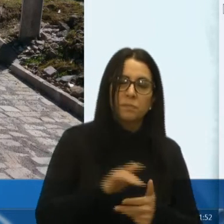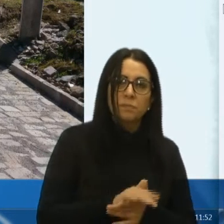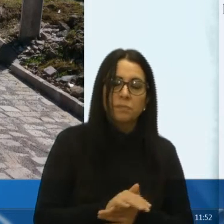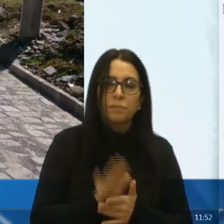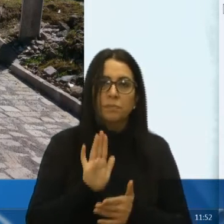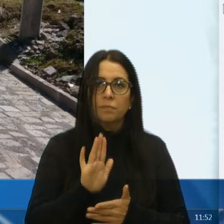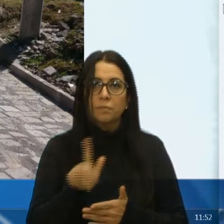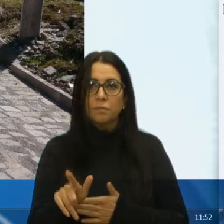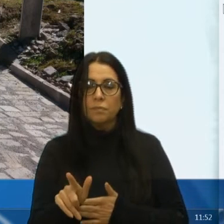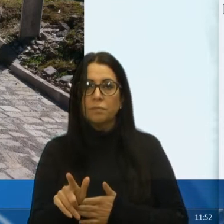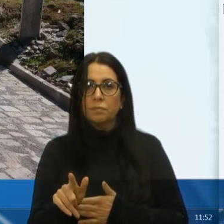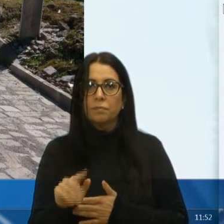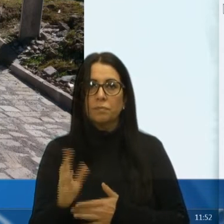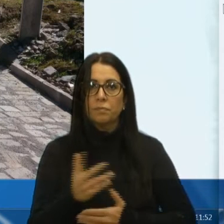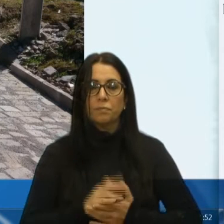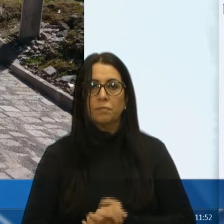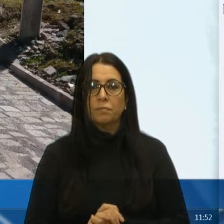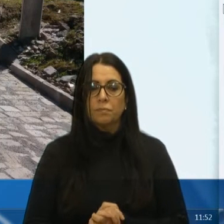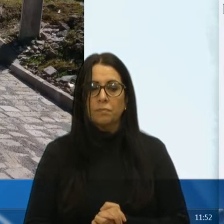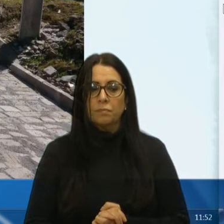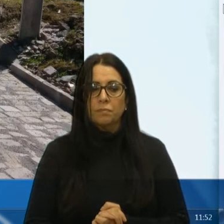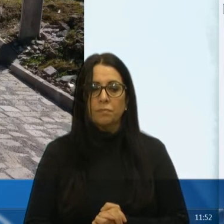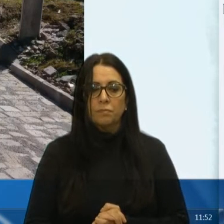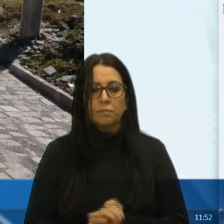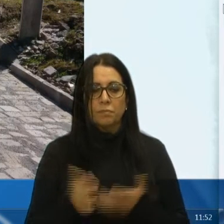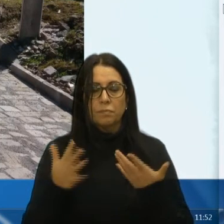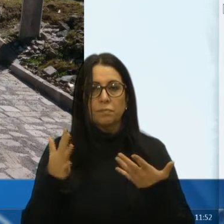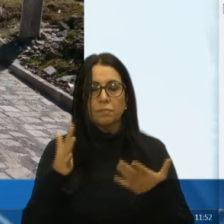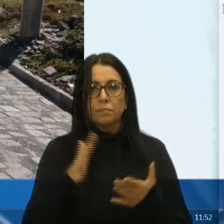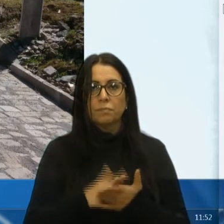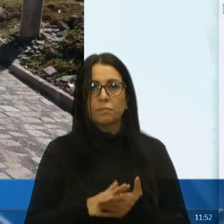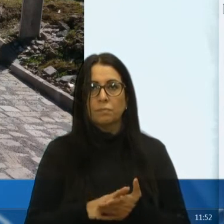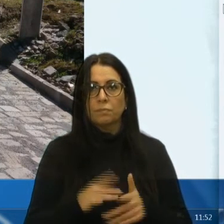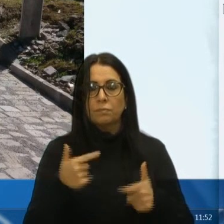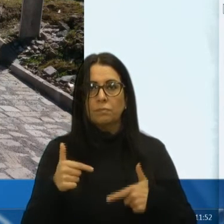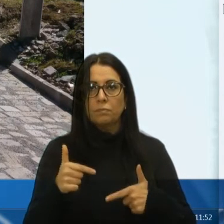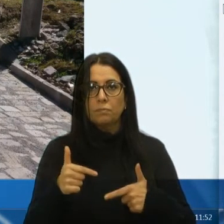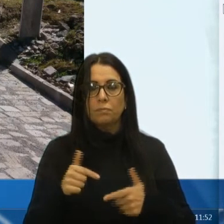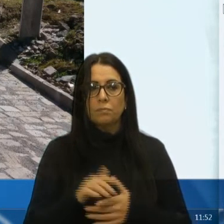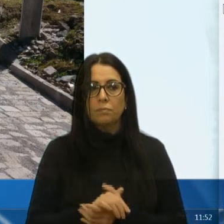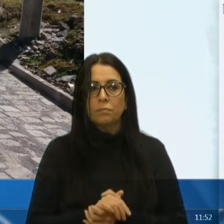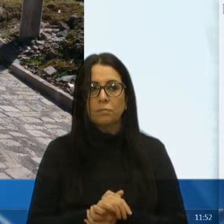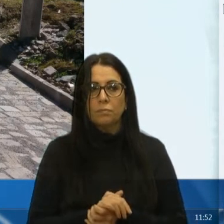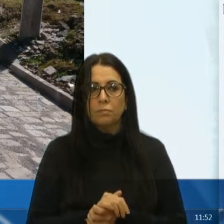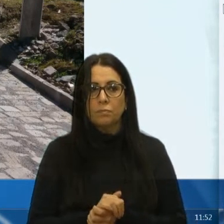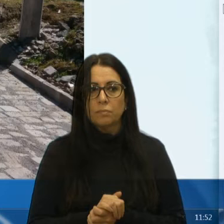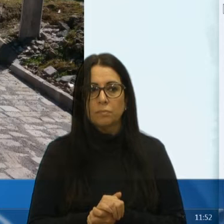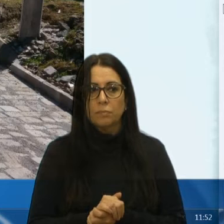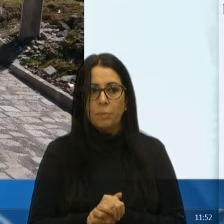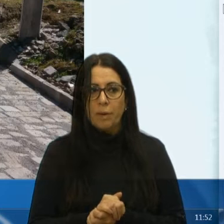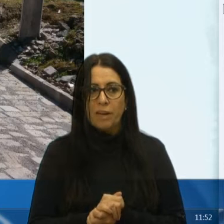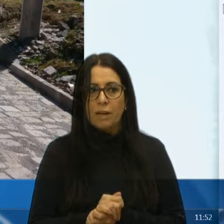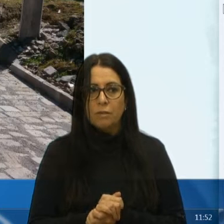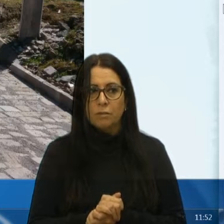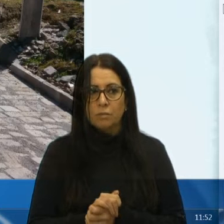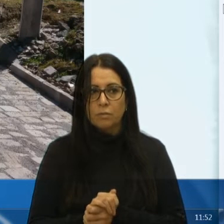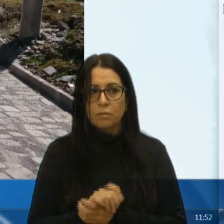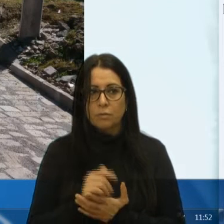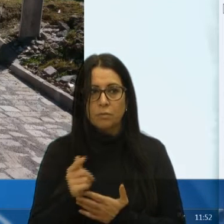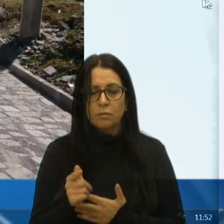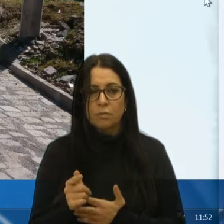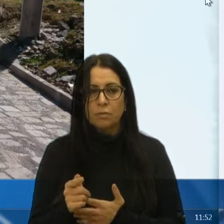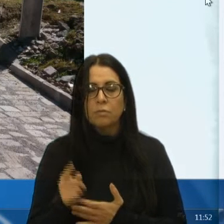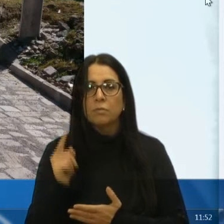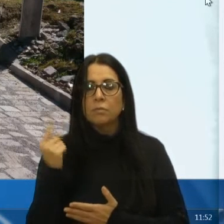ficar contempladas, então, parabenizar, inclusive, o trabalho dos calceteiros, e parabenizar o trabalho da Prefeitura, sempre